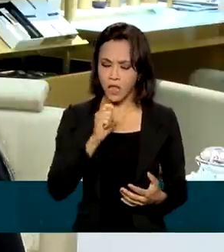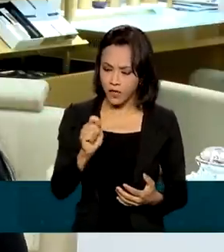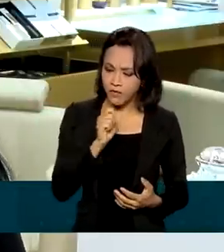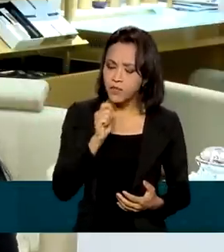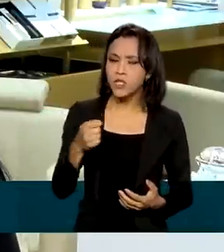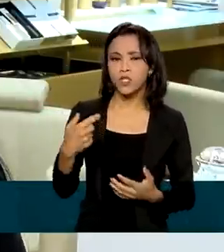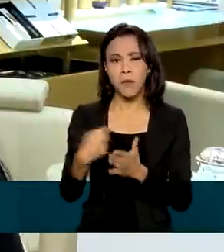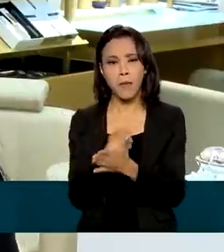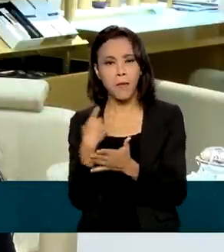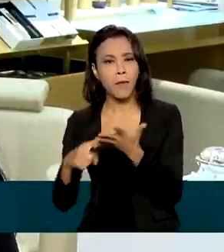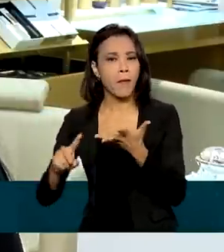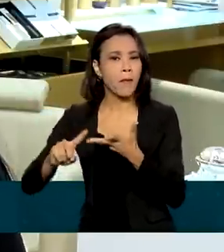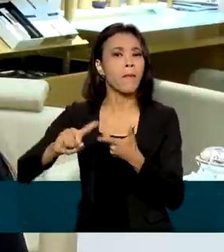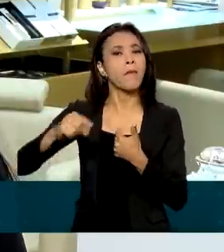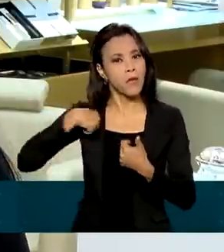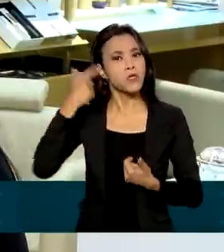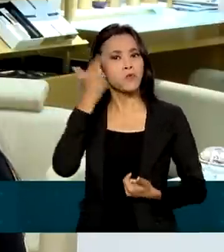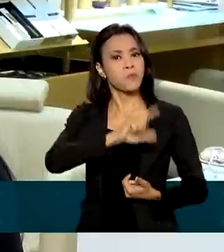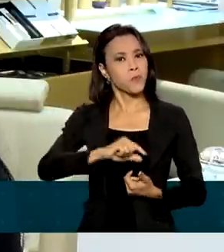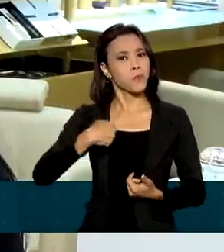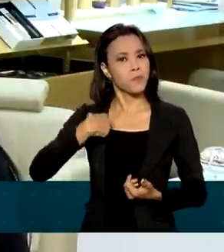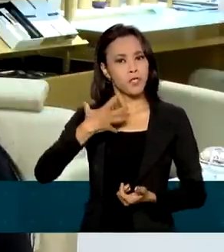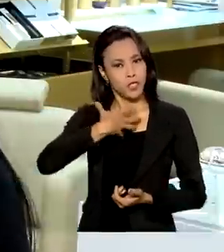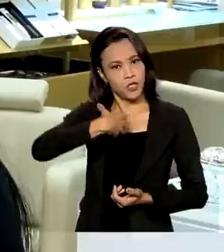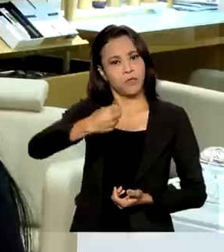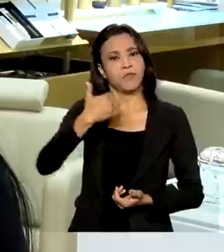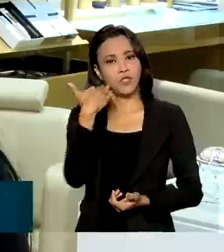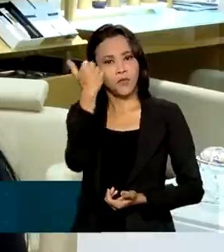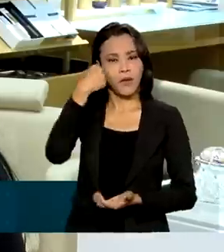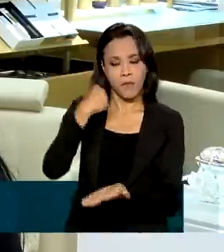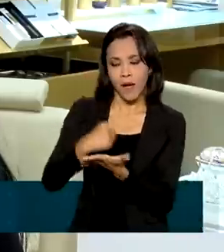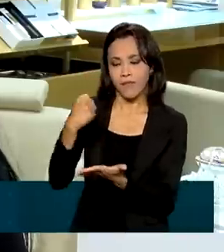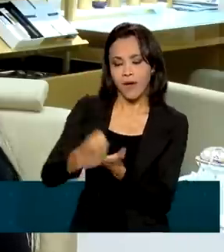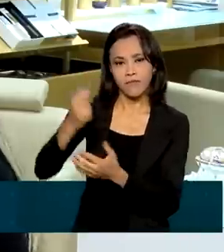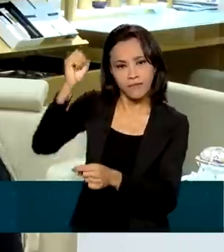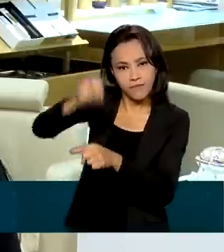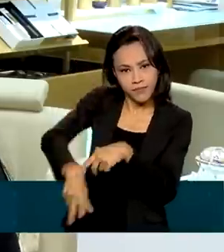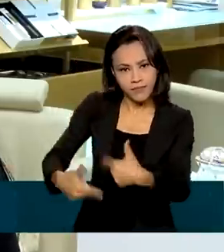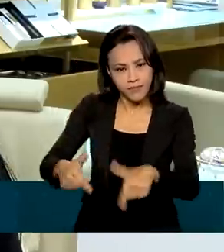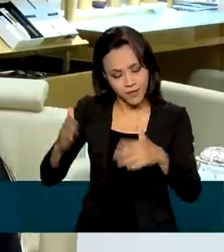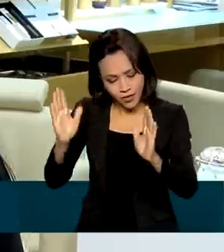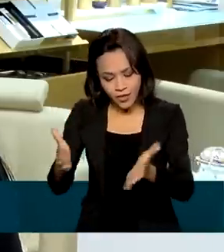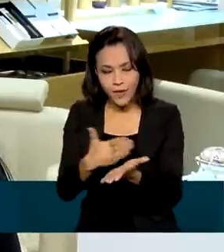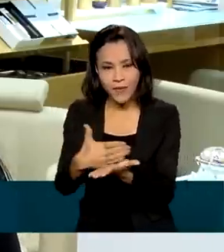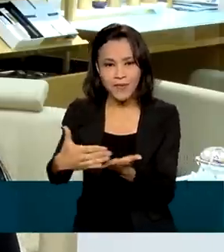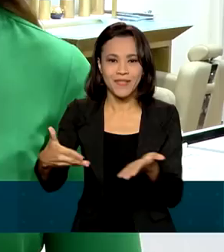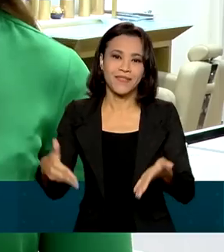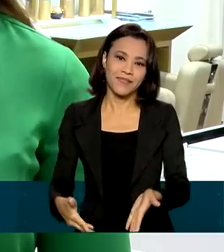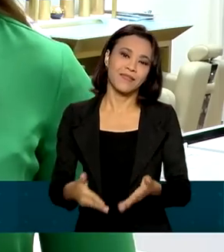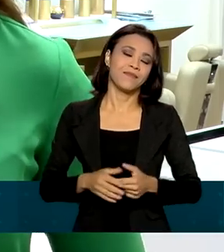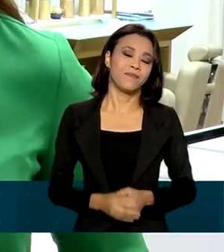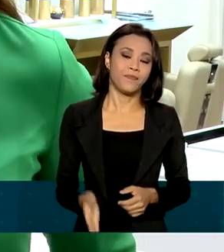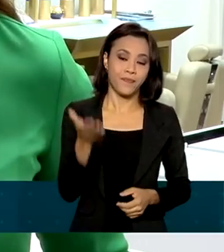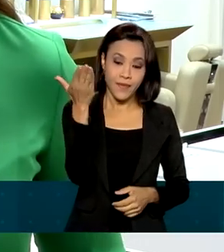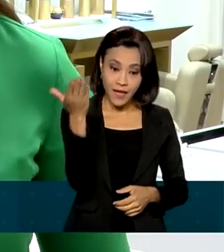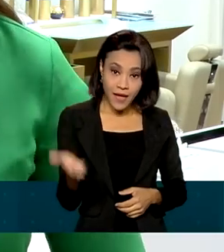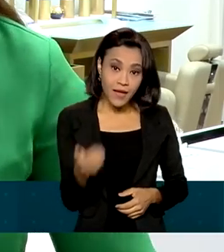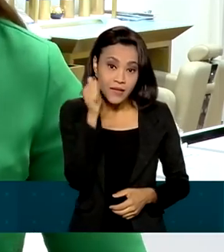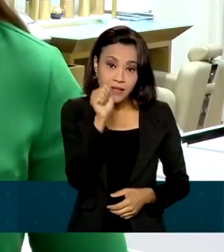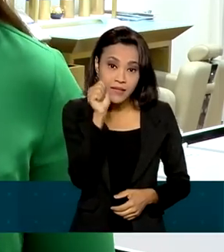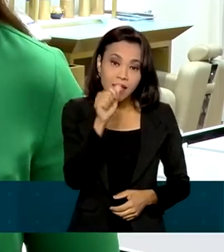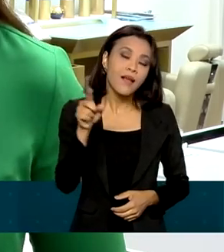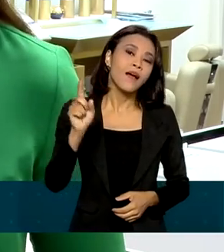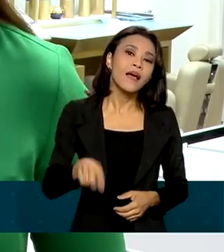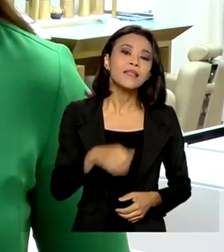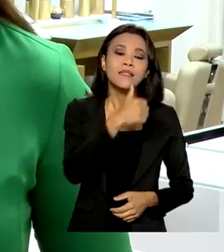já me ficharam de cara, me botaram para dentro da loja. Aí eu comecei a trabalhar tranquilamente. Vitória ocupa uma das